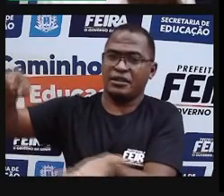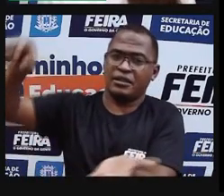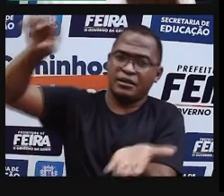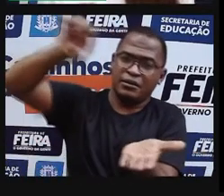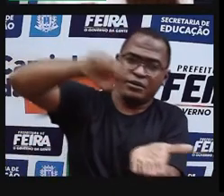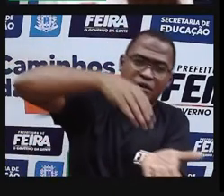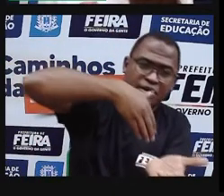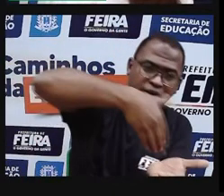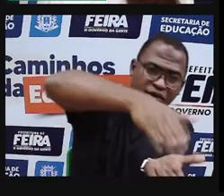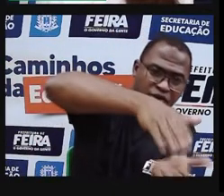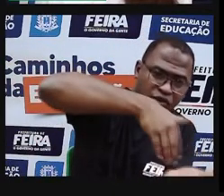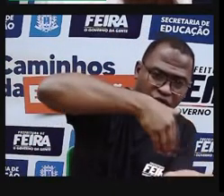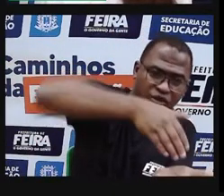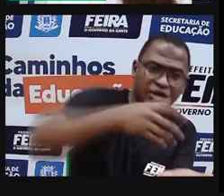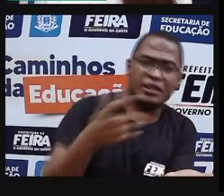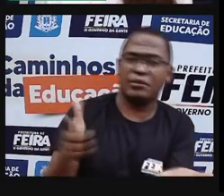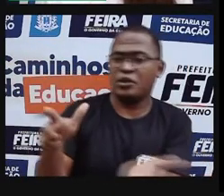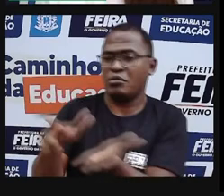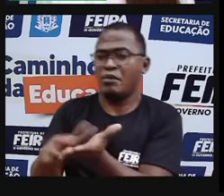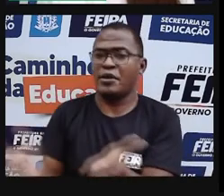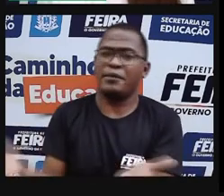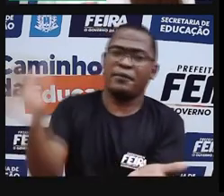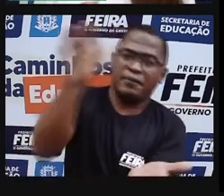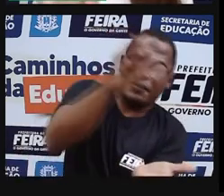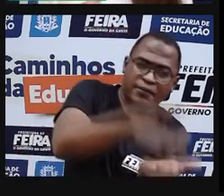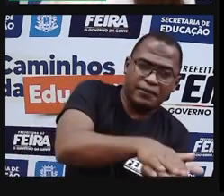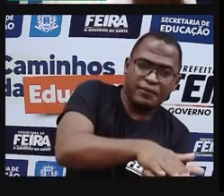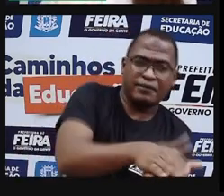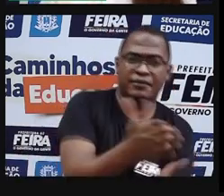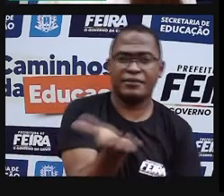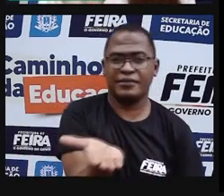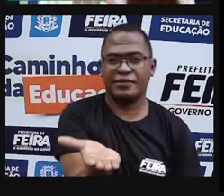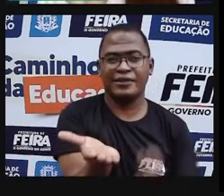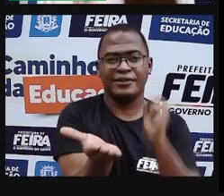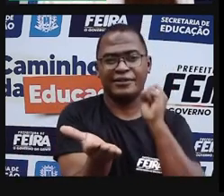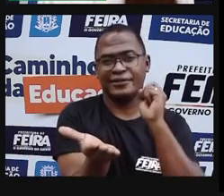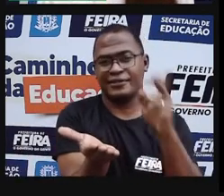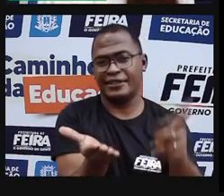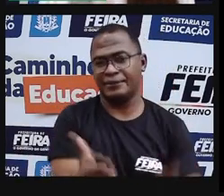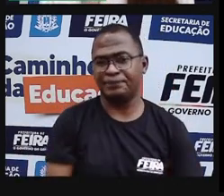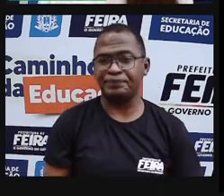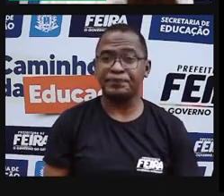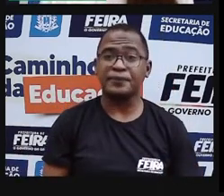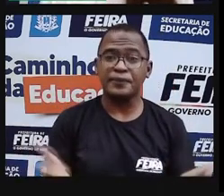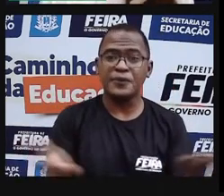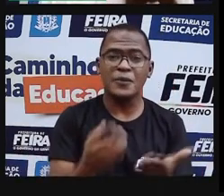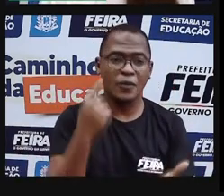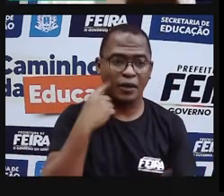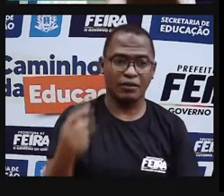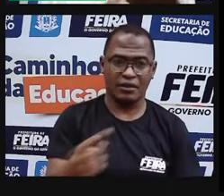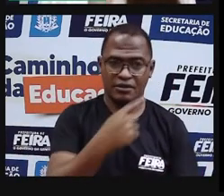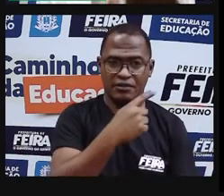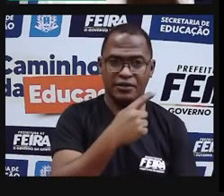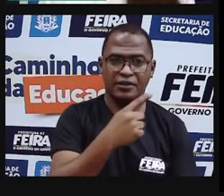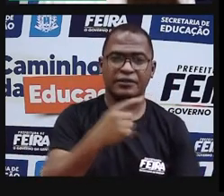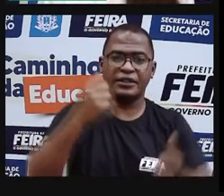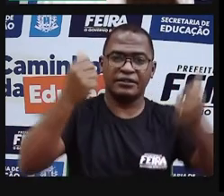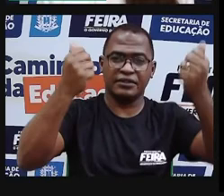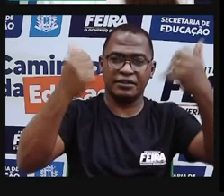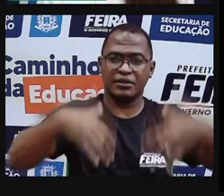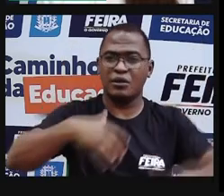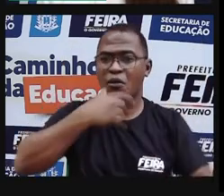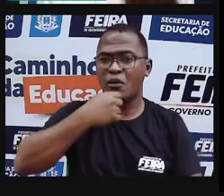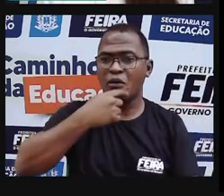vamos conhecer um pouco mais, vamos conhecer um artista incrível nosso, que se